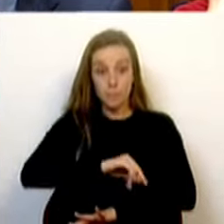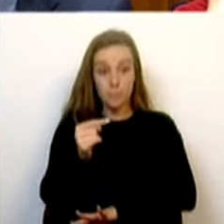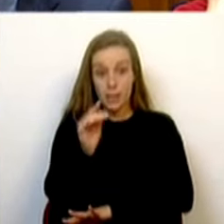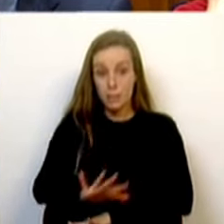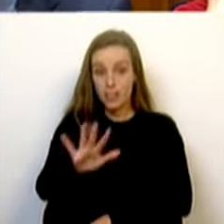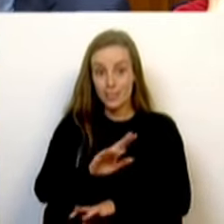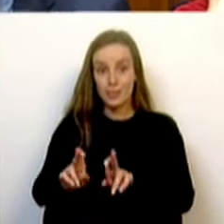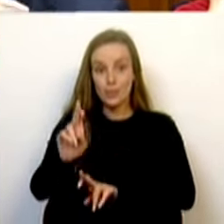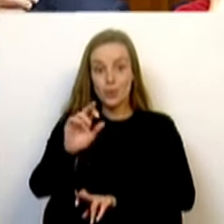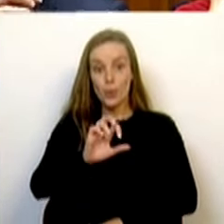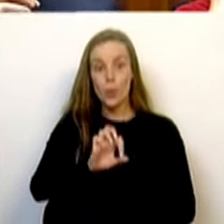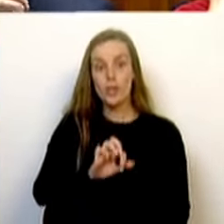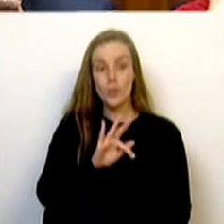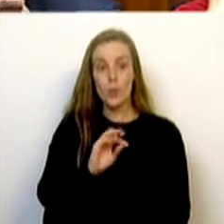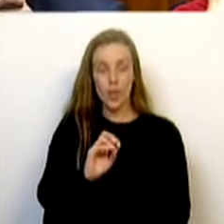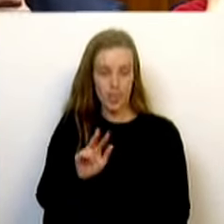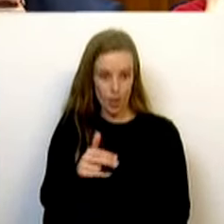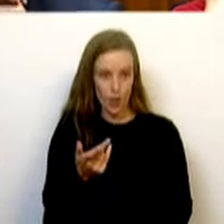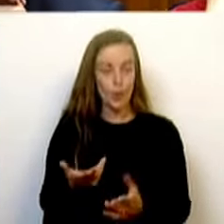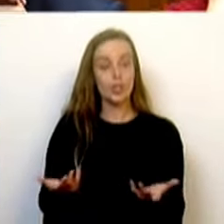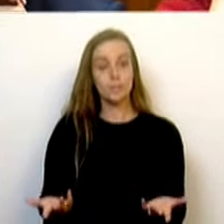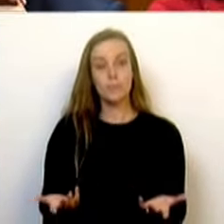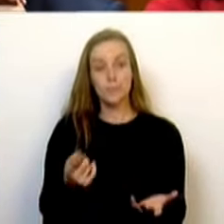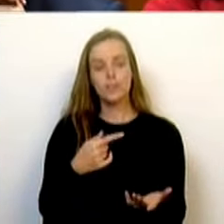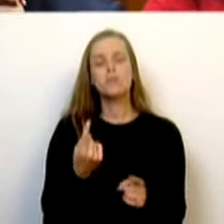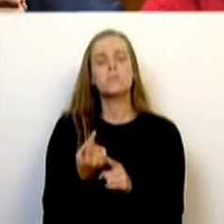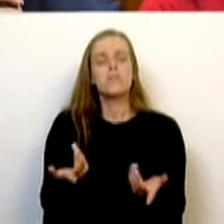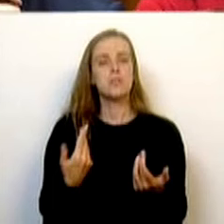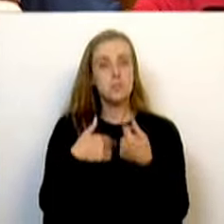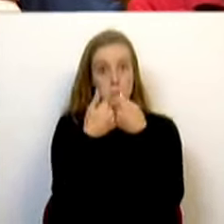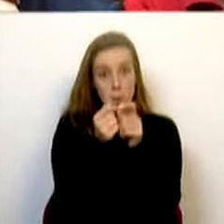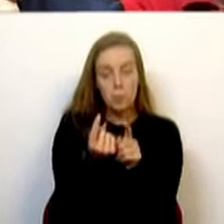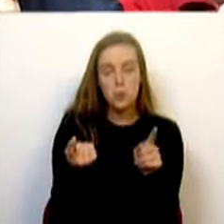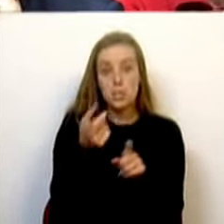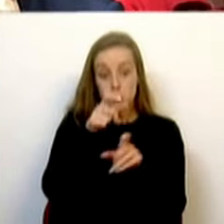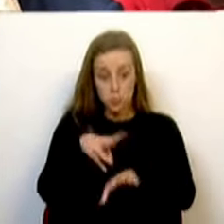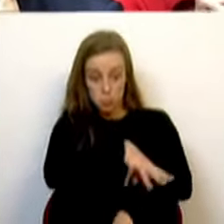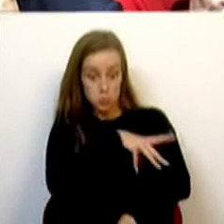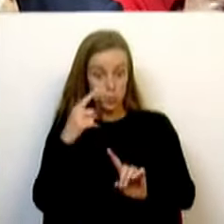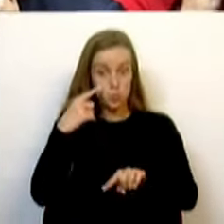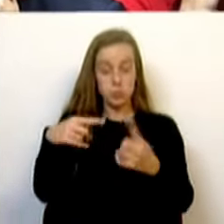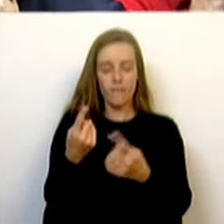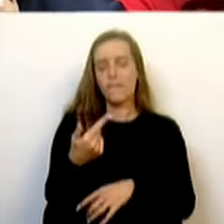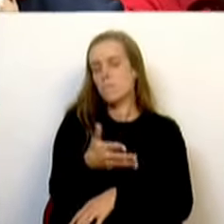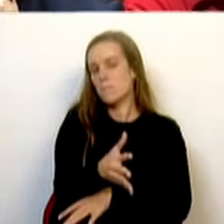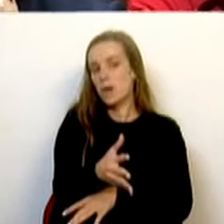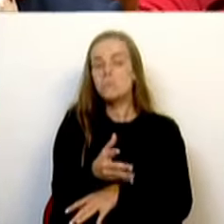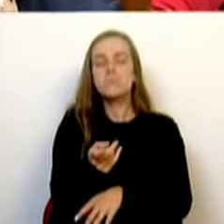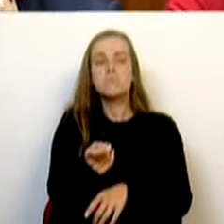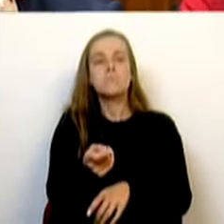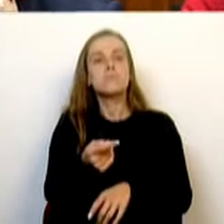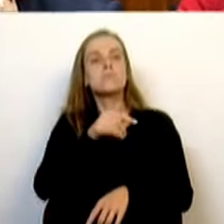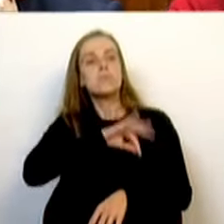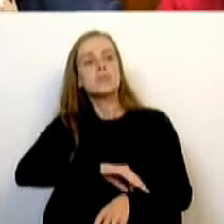rendimento 840 euros. Porque querem esconder que os trabalhadores da administração pública terão pelo menos um ganho